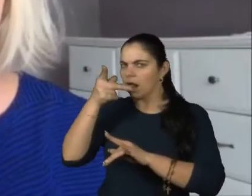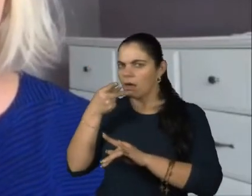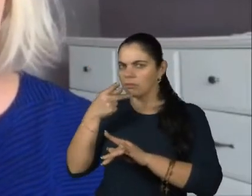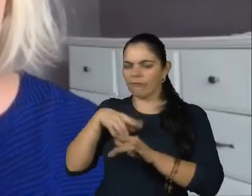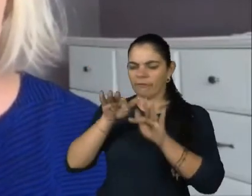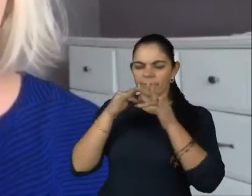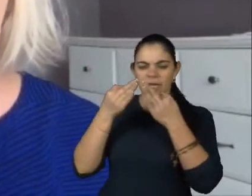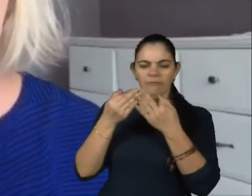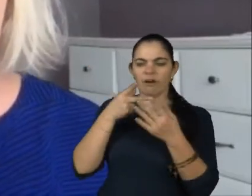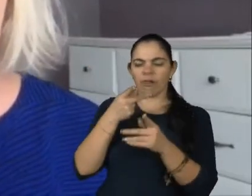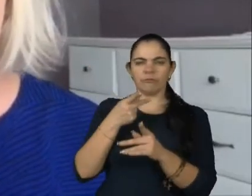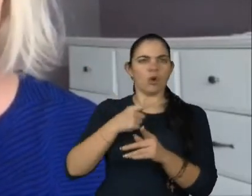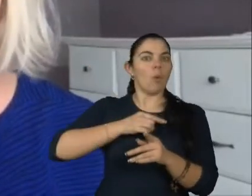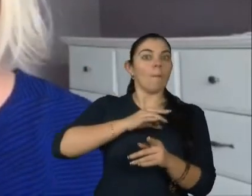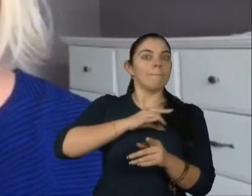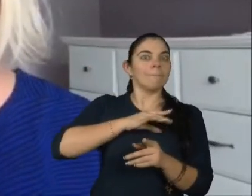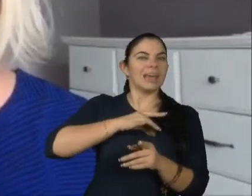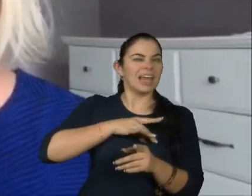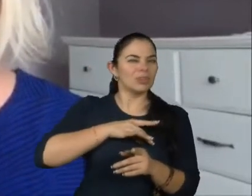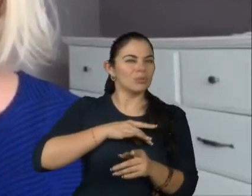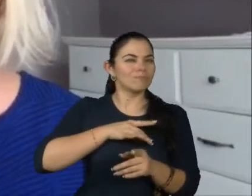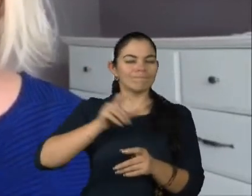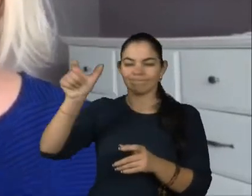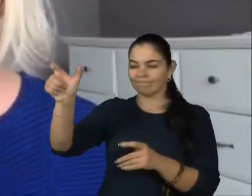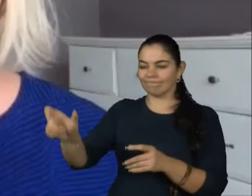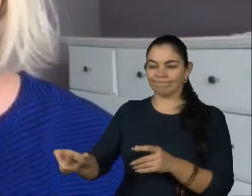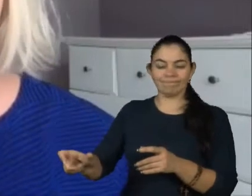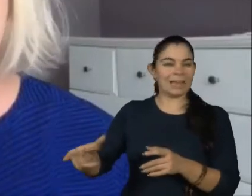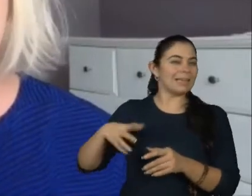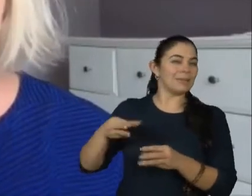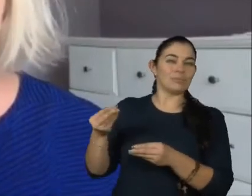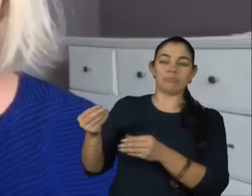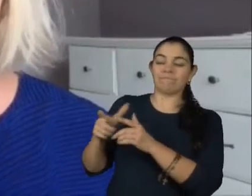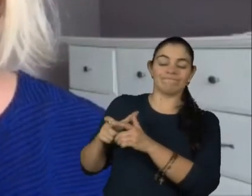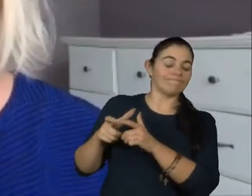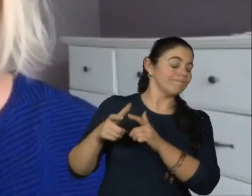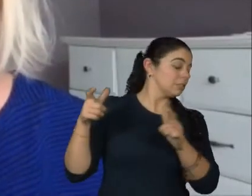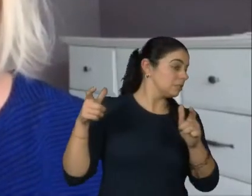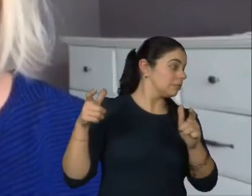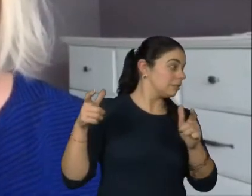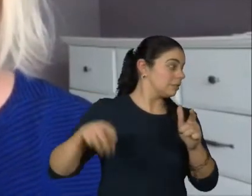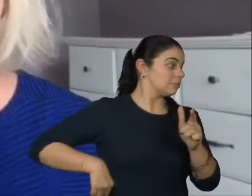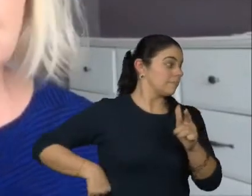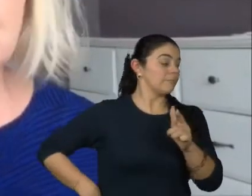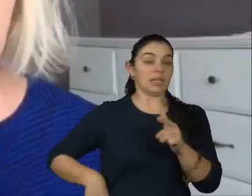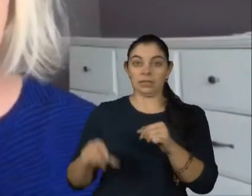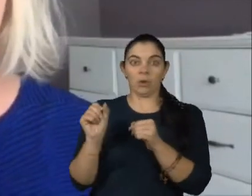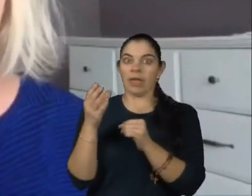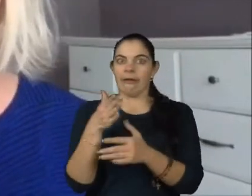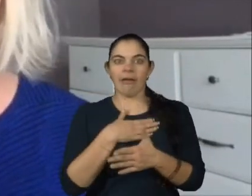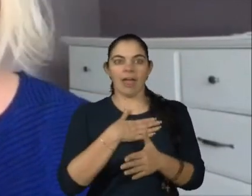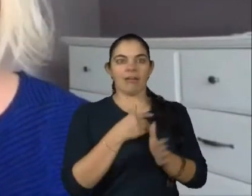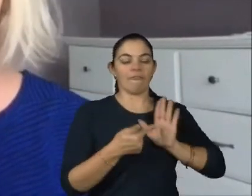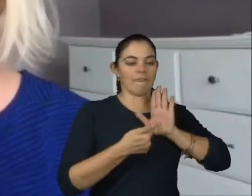famílias é que o medo da integridade física é muito grande. Então, para essa questão especificamente, que aparece demais, a questão da